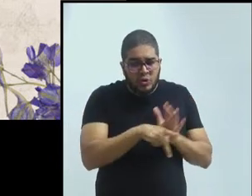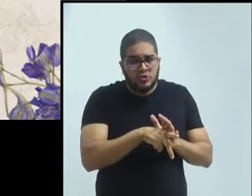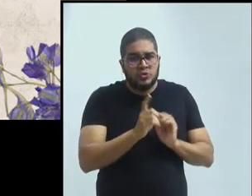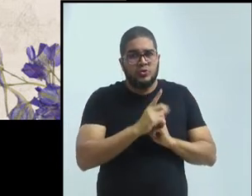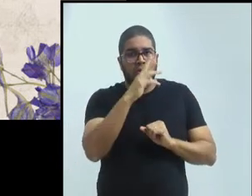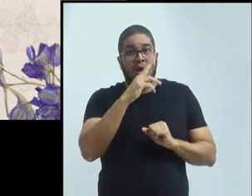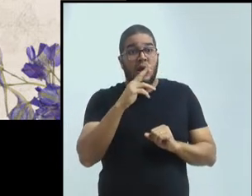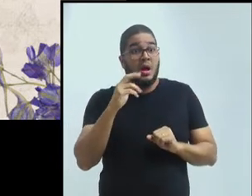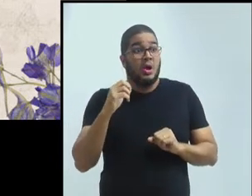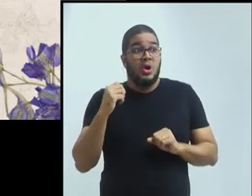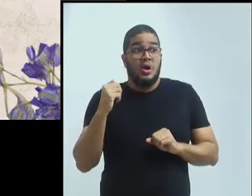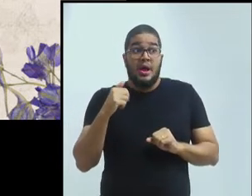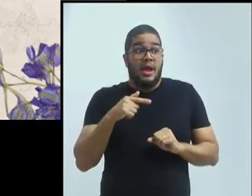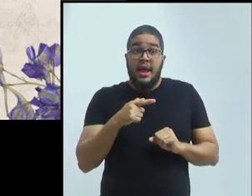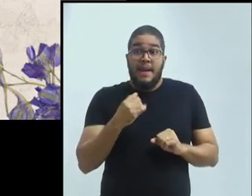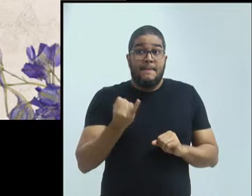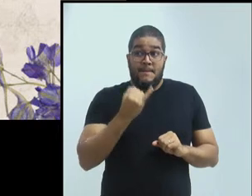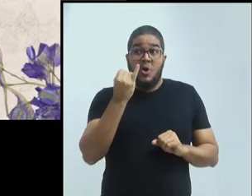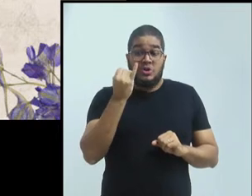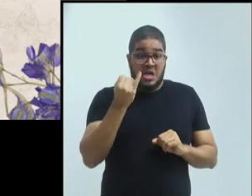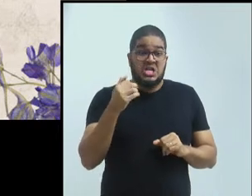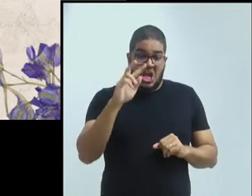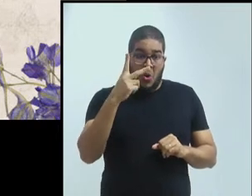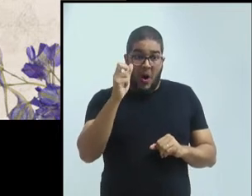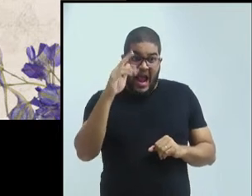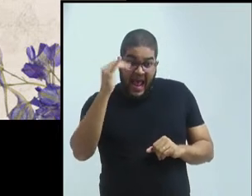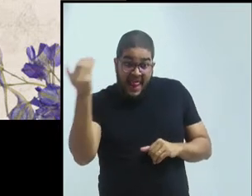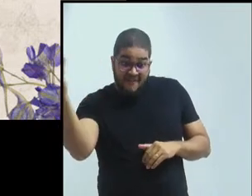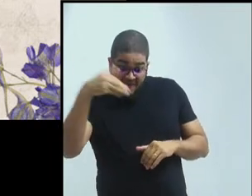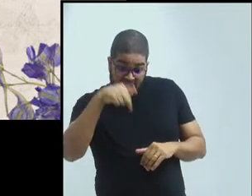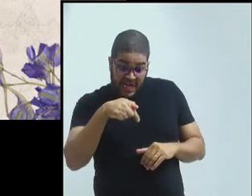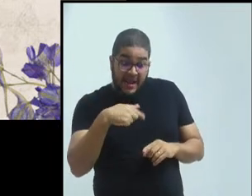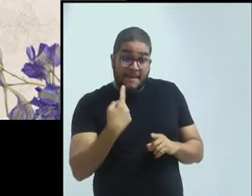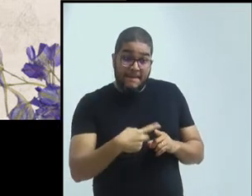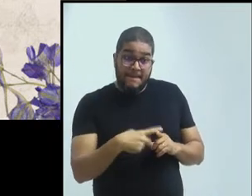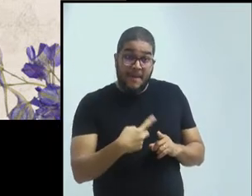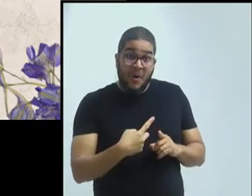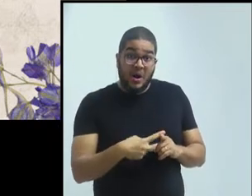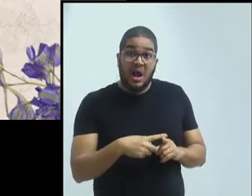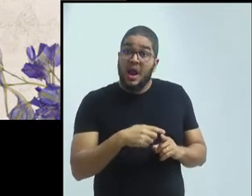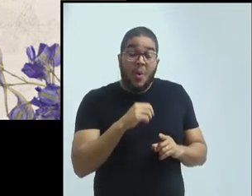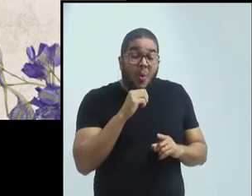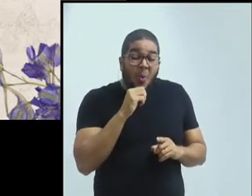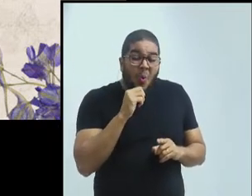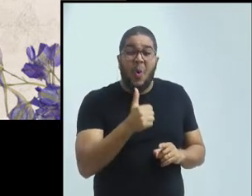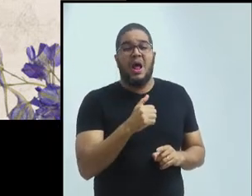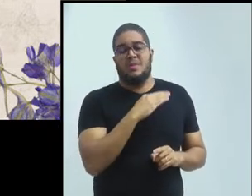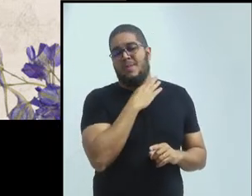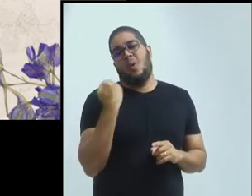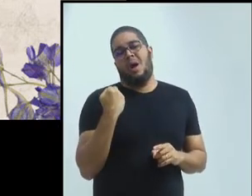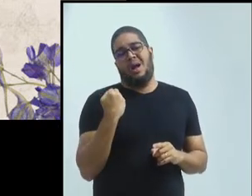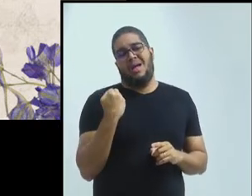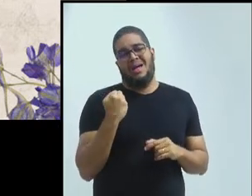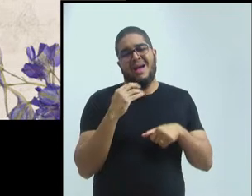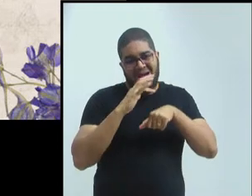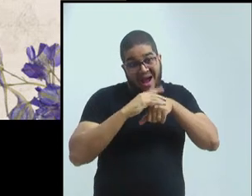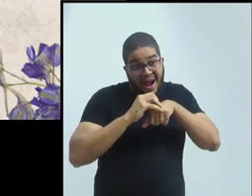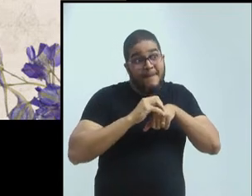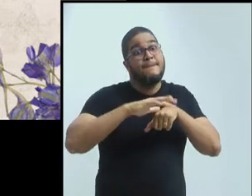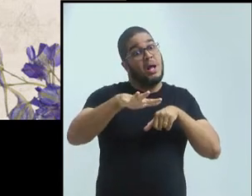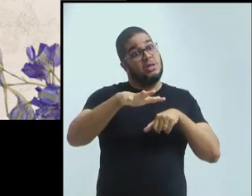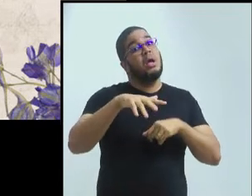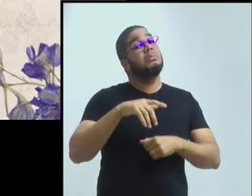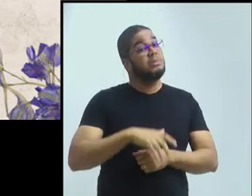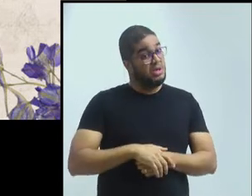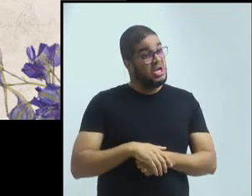Harley na pandemia. E foi um momento que nós, professores, todos nos unimos. Só um pequeno comercial